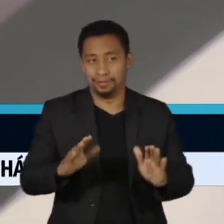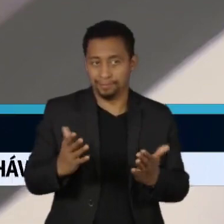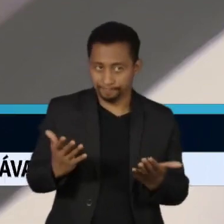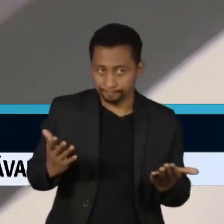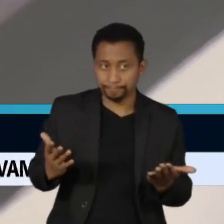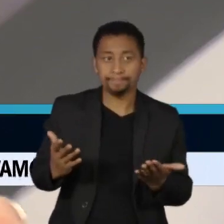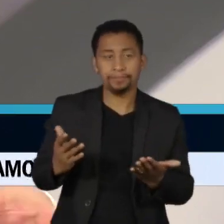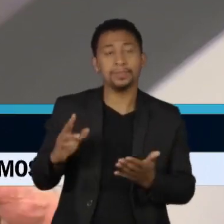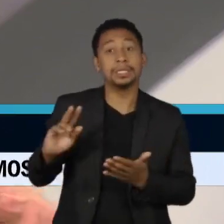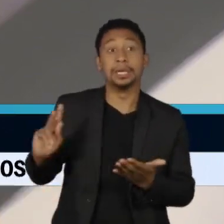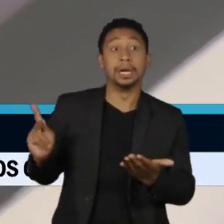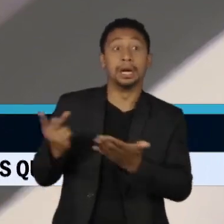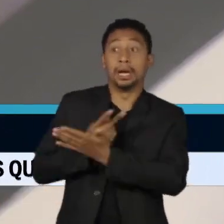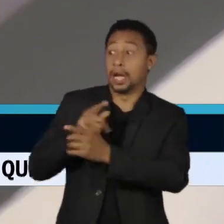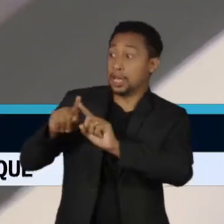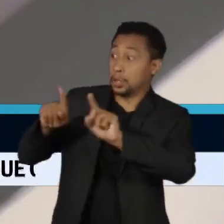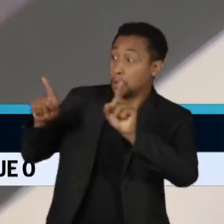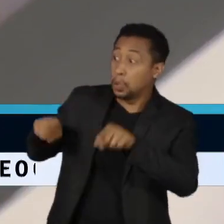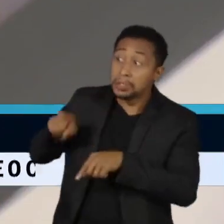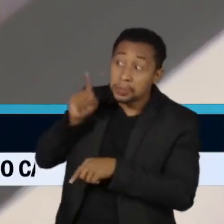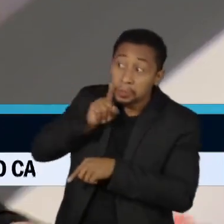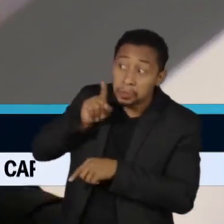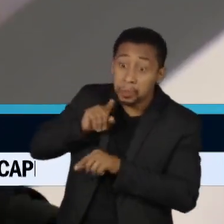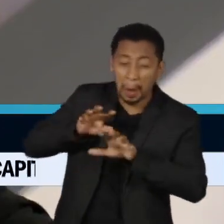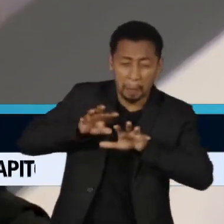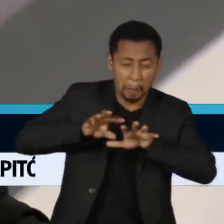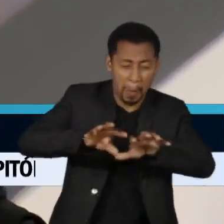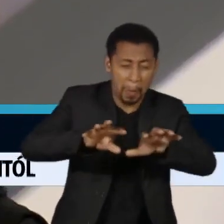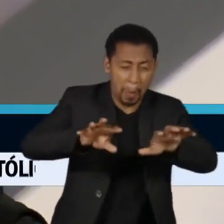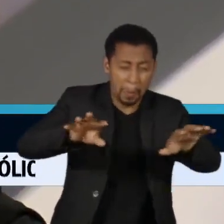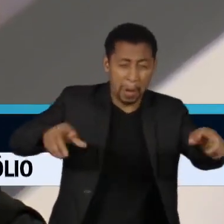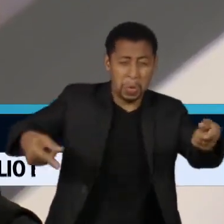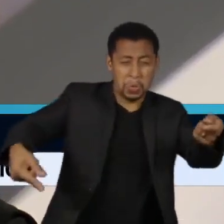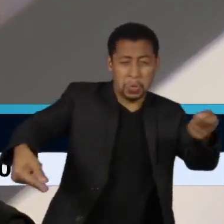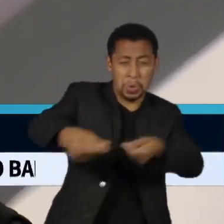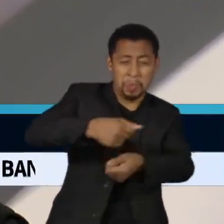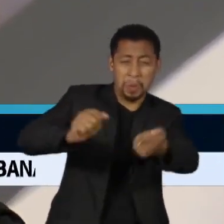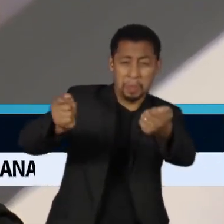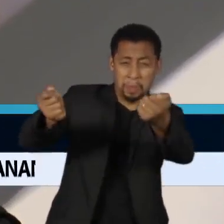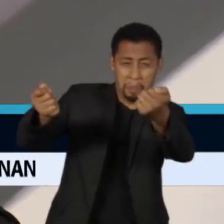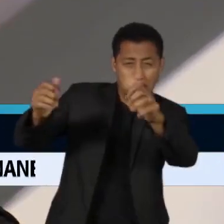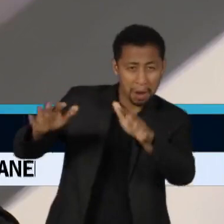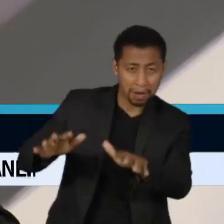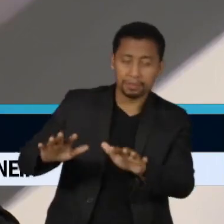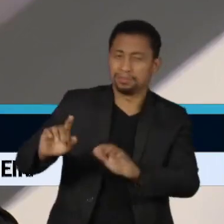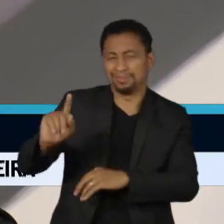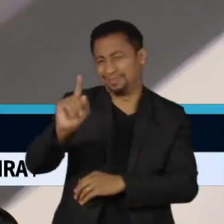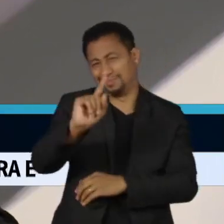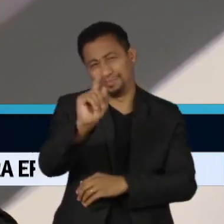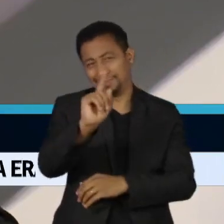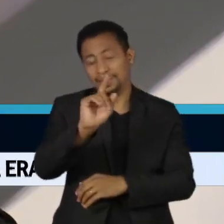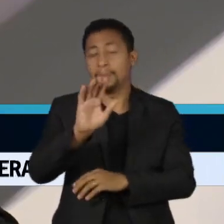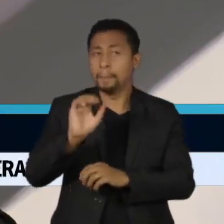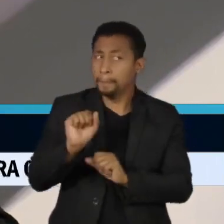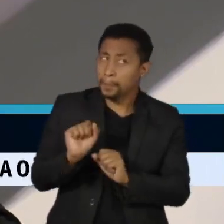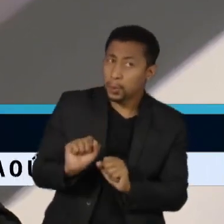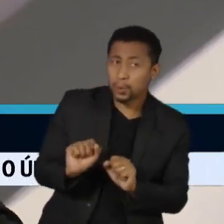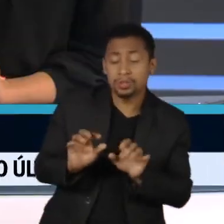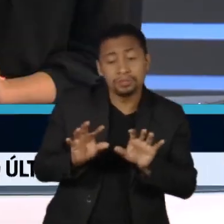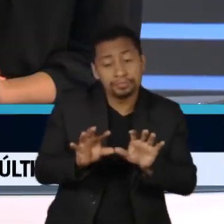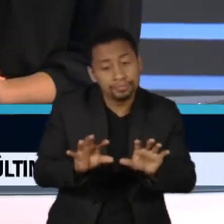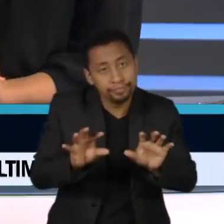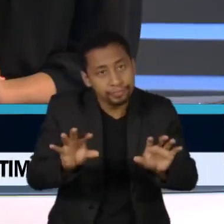eventual desaceleração de toda a economia é causada por esse caso. Isso só pode colocar um tempero um pouco mais